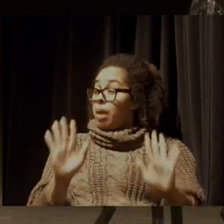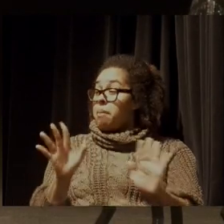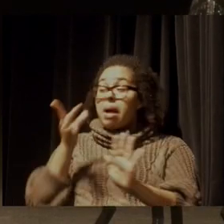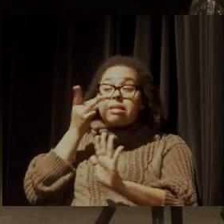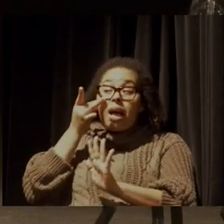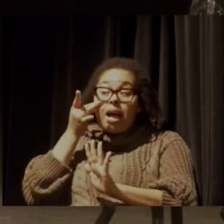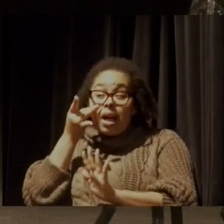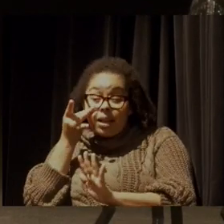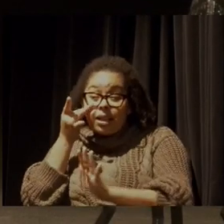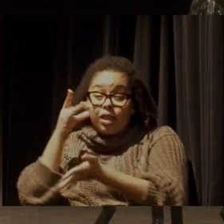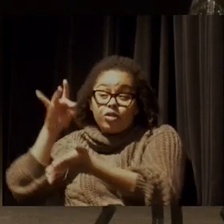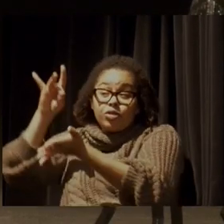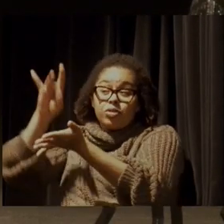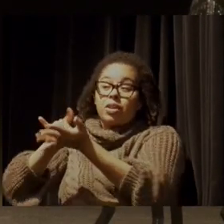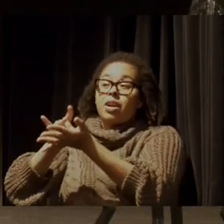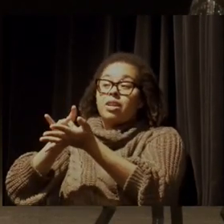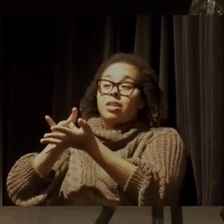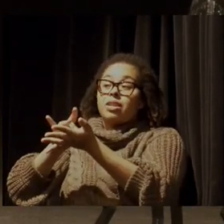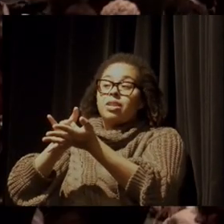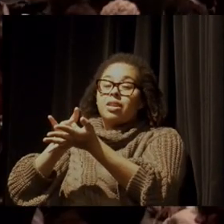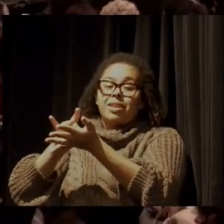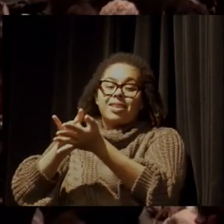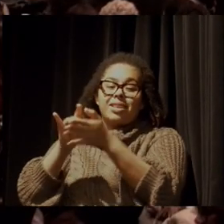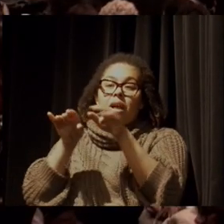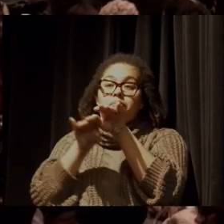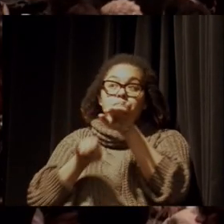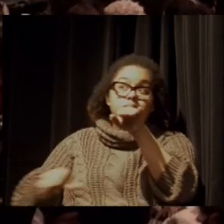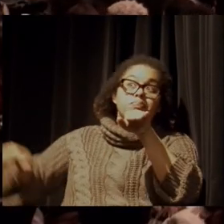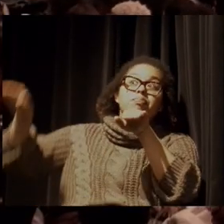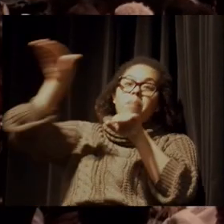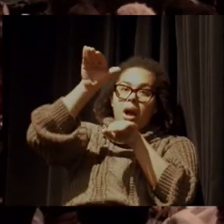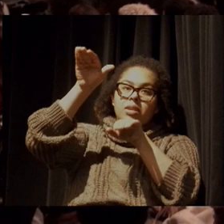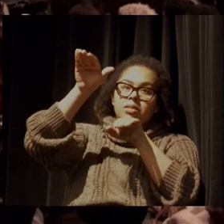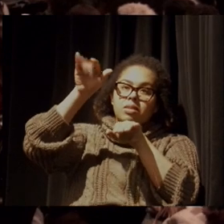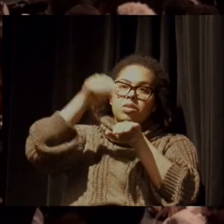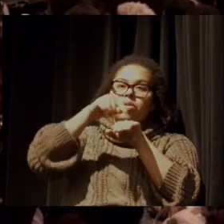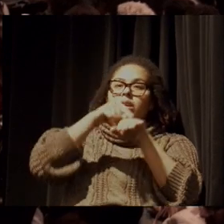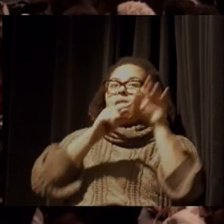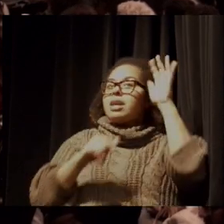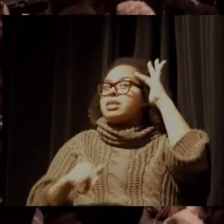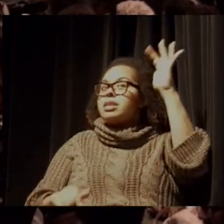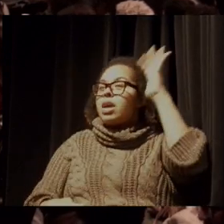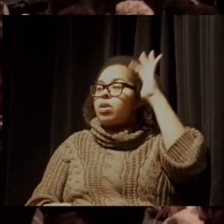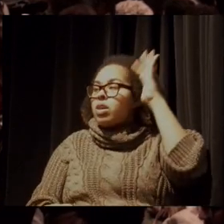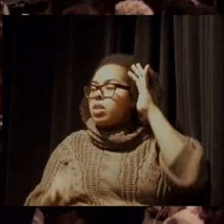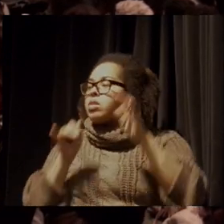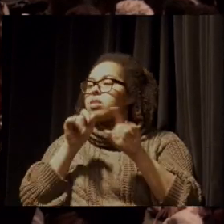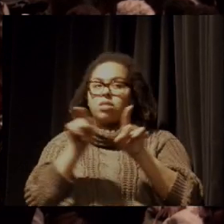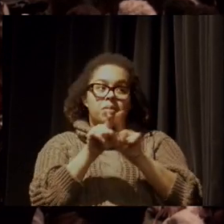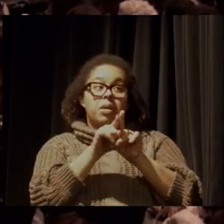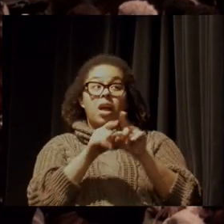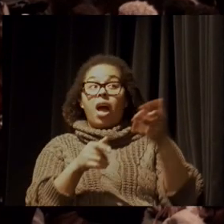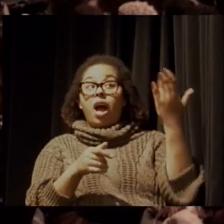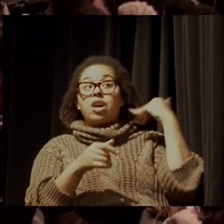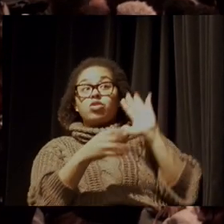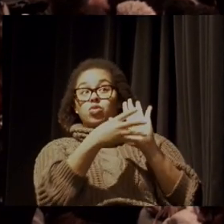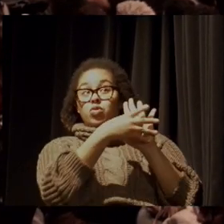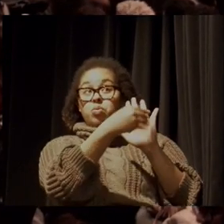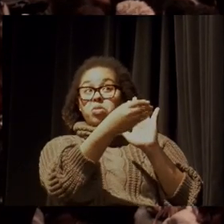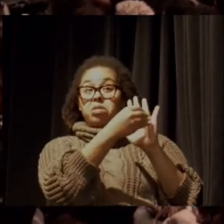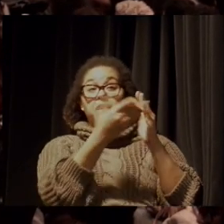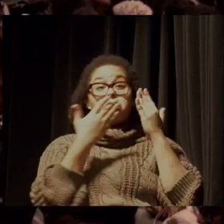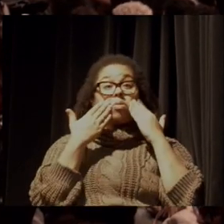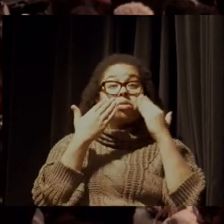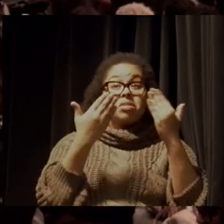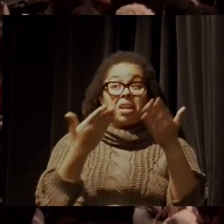superando o que a gente previa. Sim, as coisas estão acontecendo mais rápido até do que os modelos previam, mais rápido